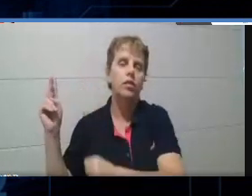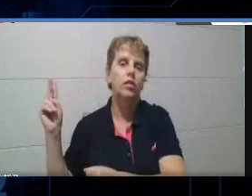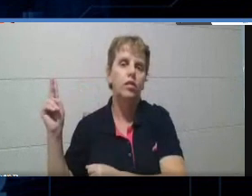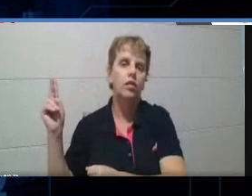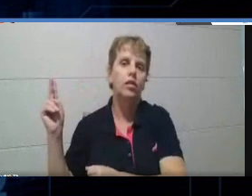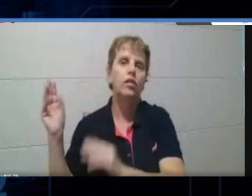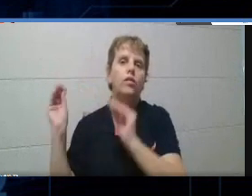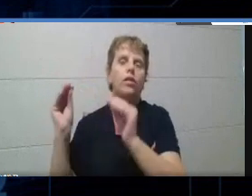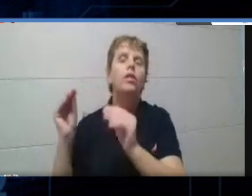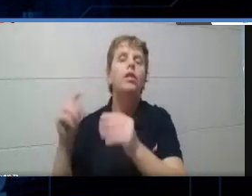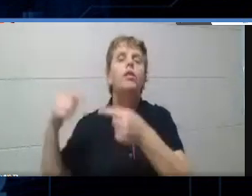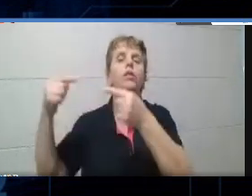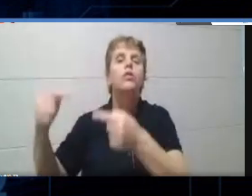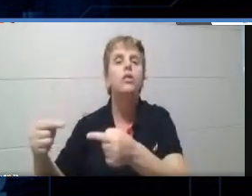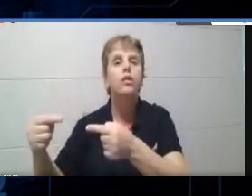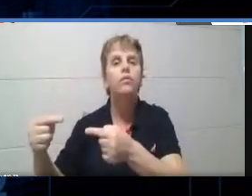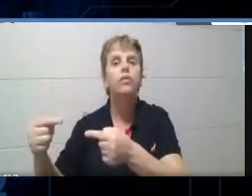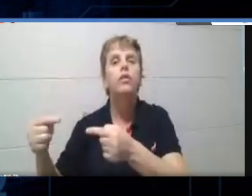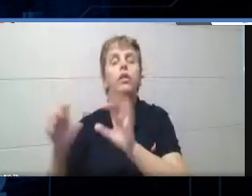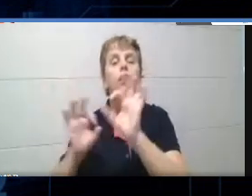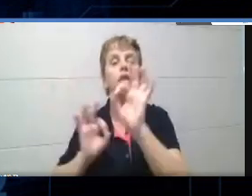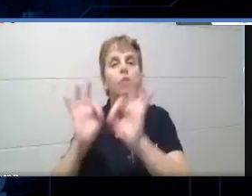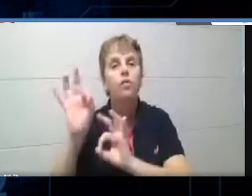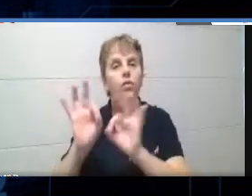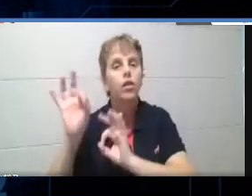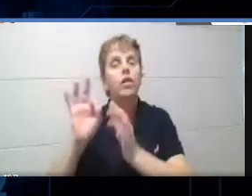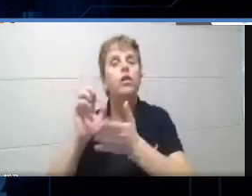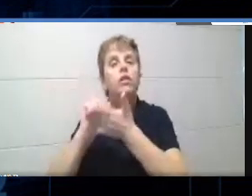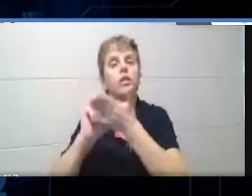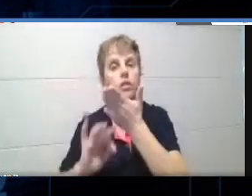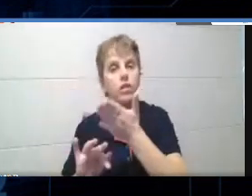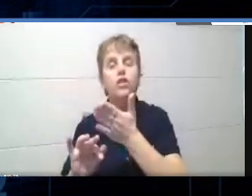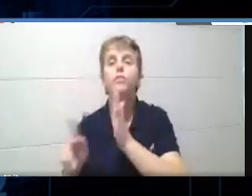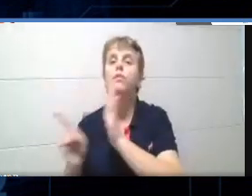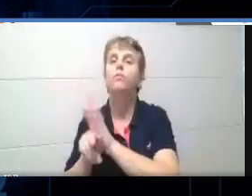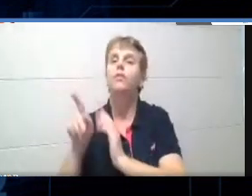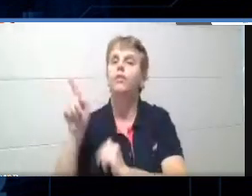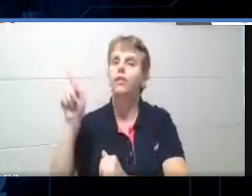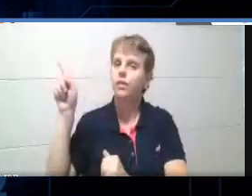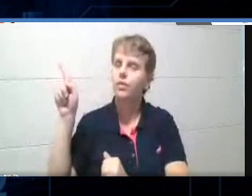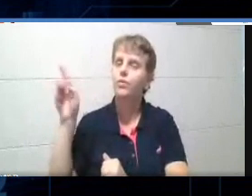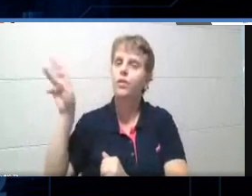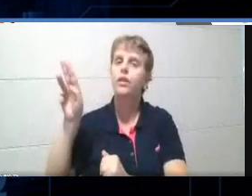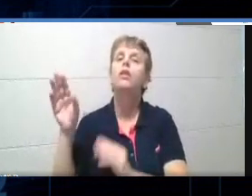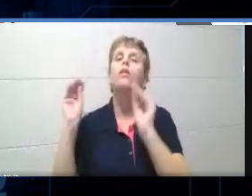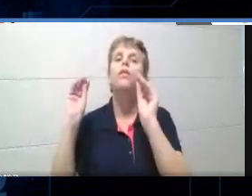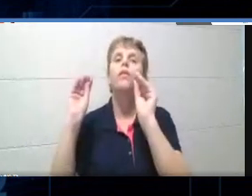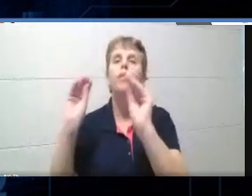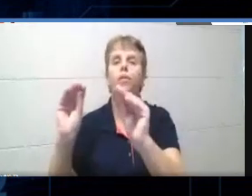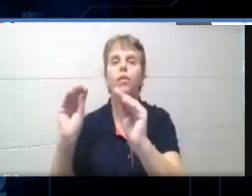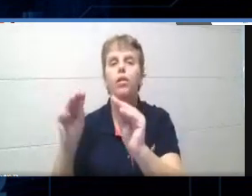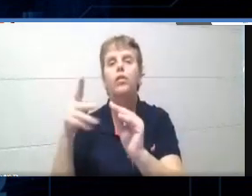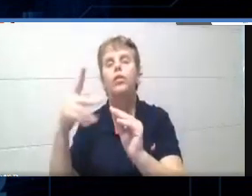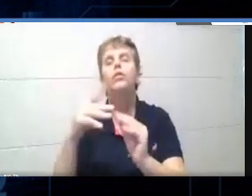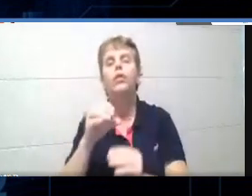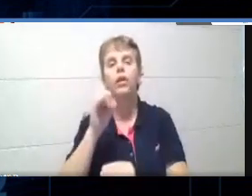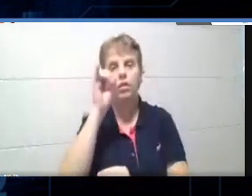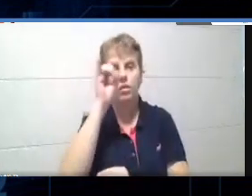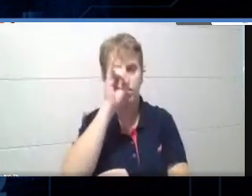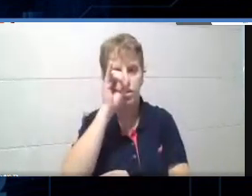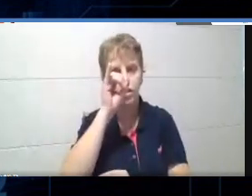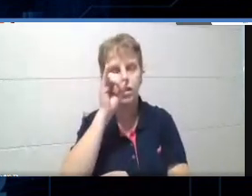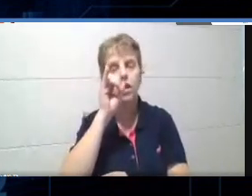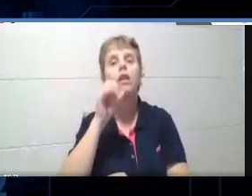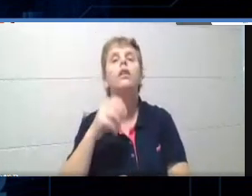qual é o desafio? Quero que você elabore uma atividade, com essas templates, né, e publica lá no seu Instagram, e me marca, né, você que tem